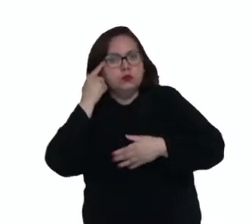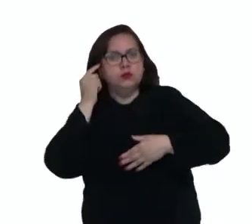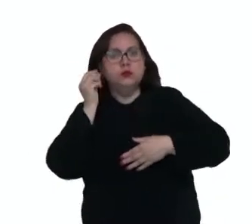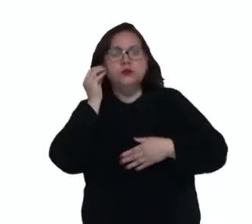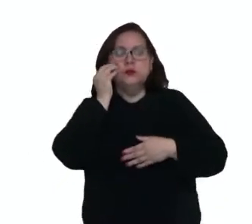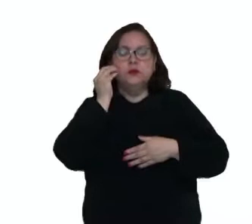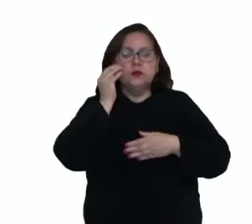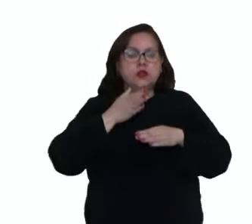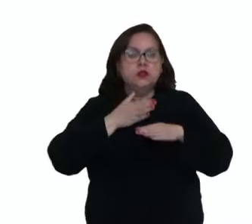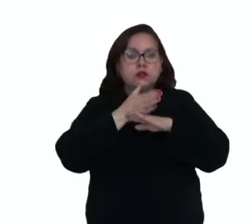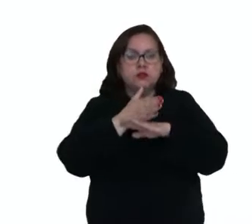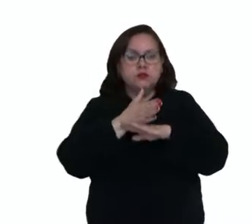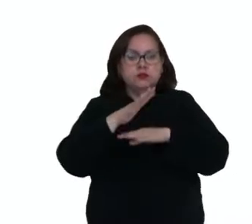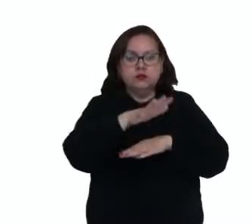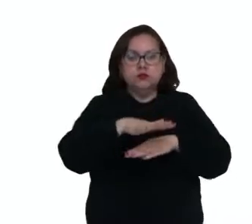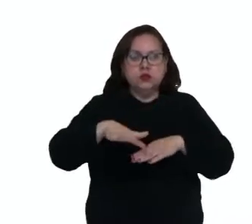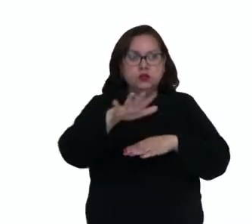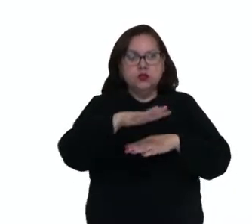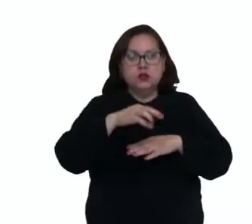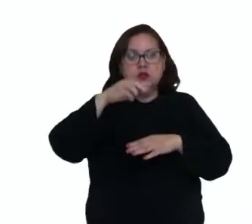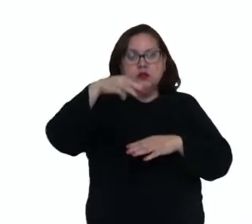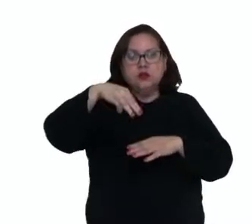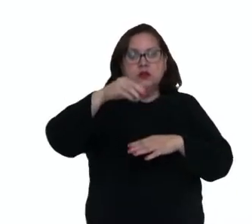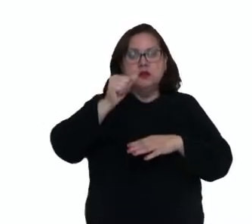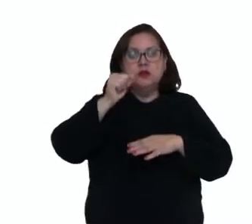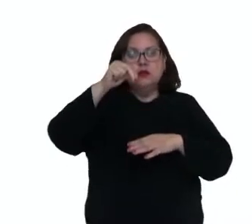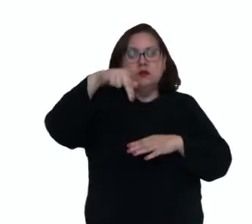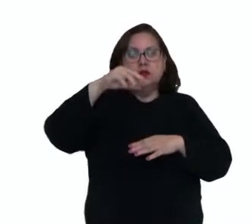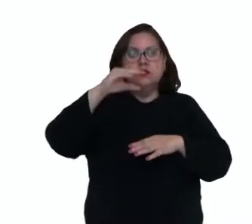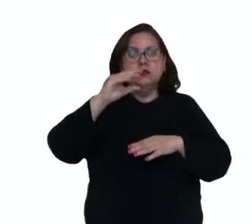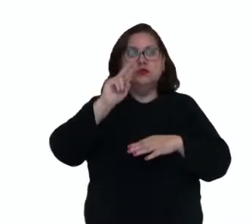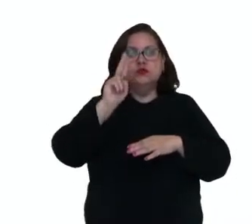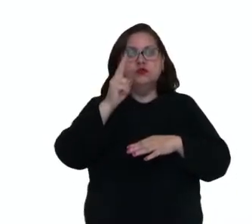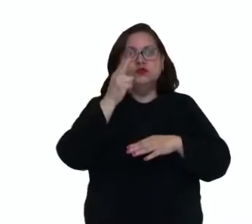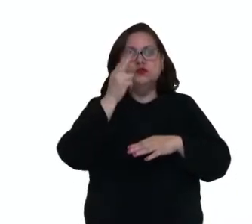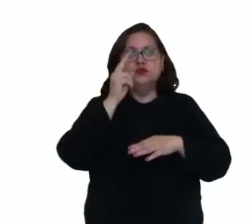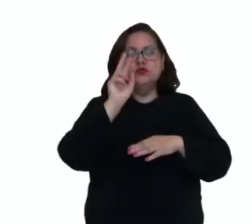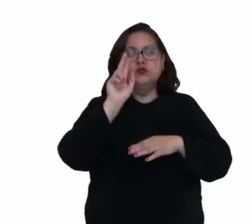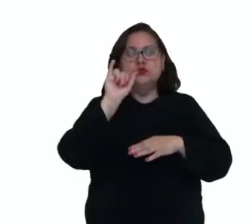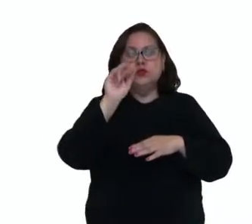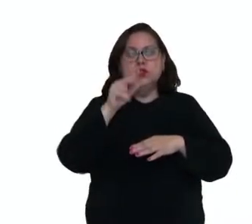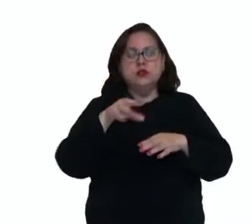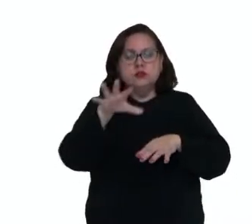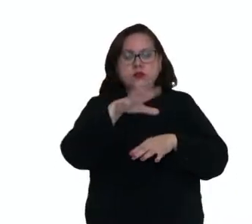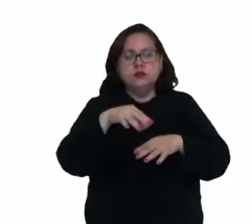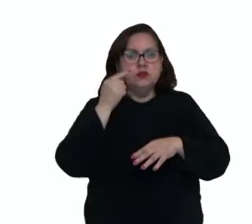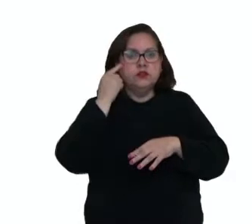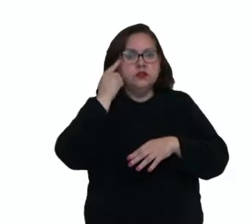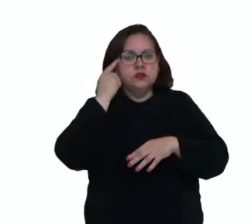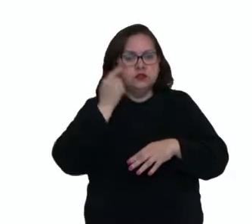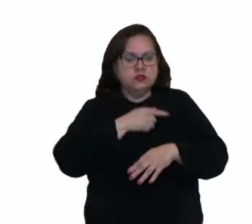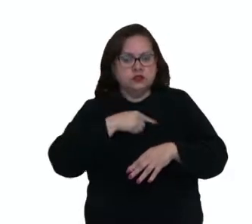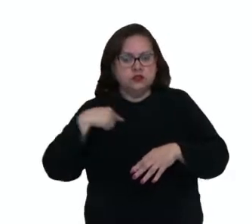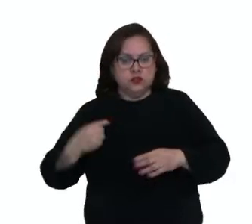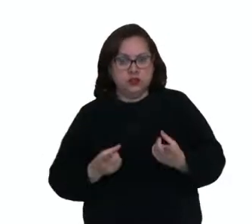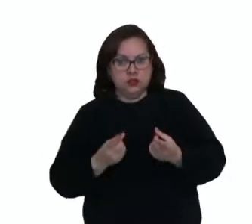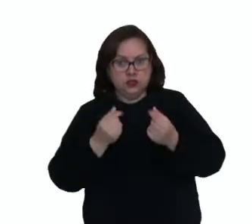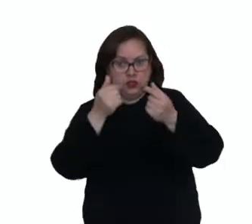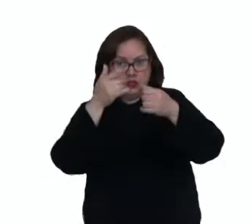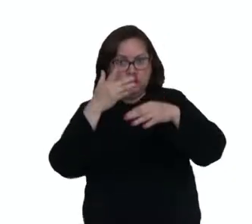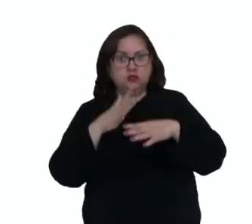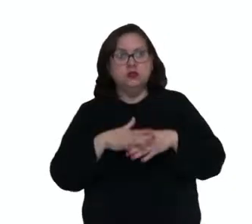tentar invadir é o território da Manchúria, que é uma província, era uma província chinesa, bastante rica em